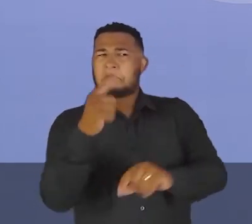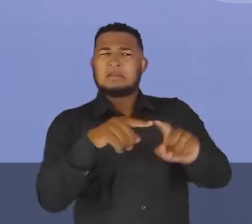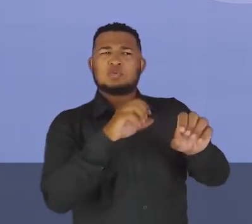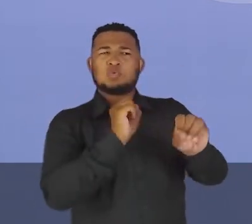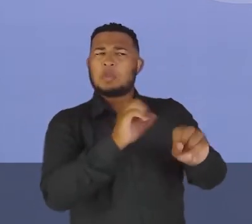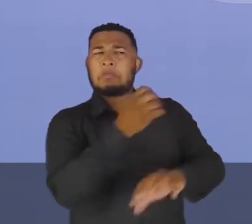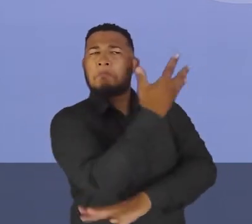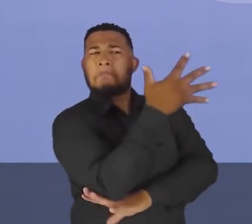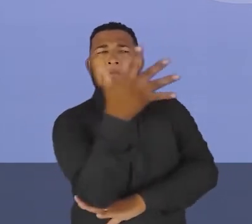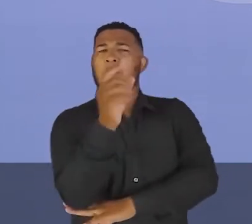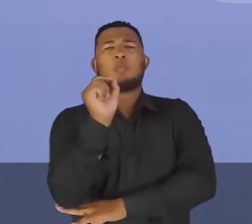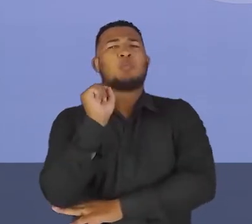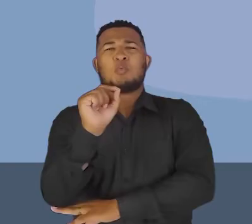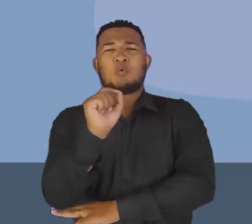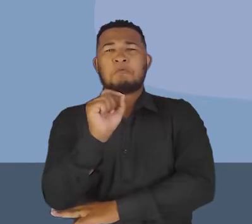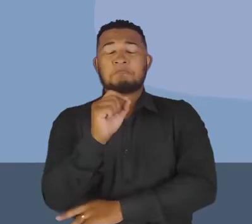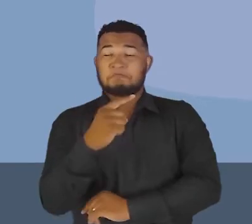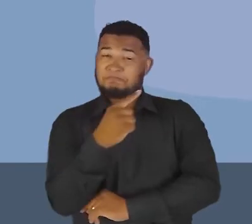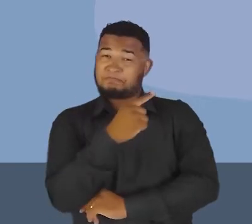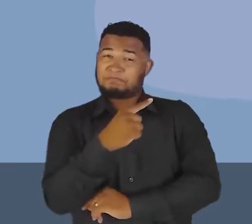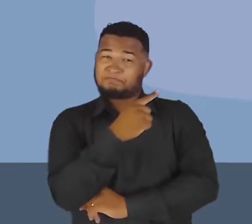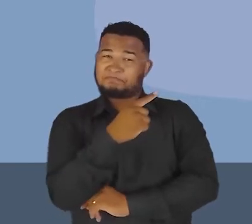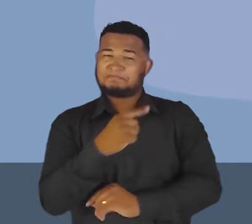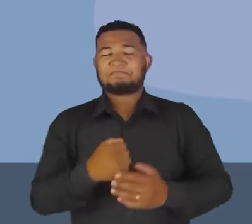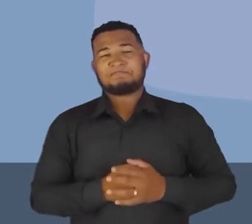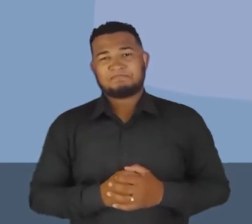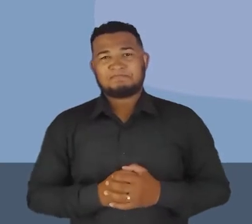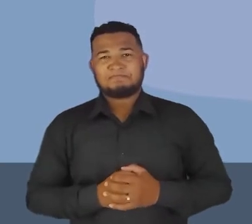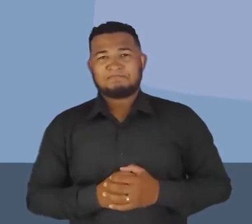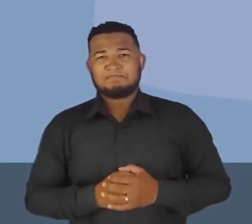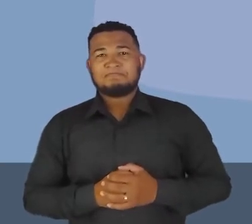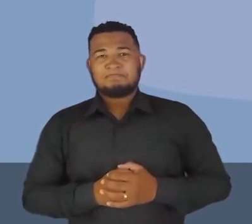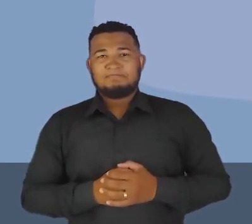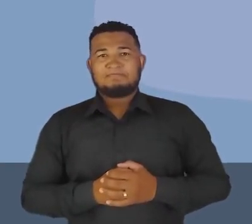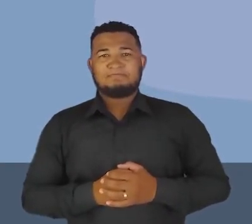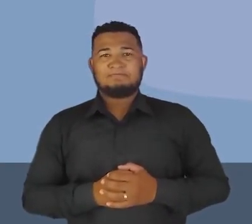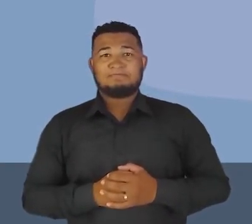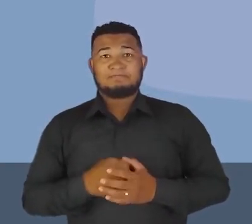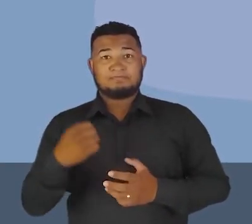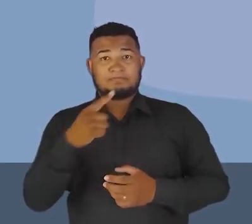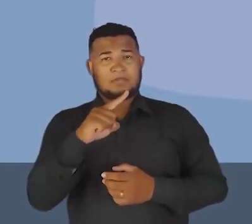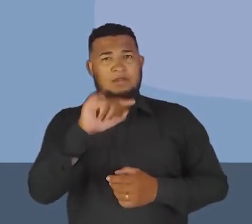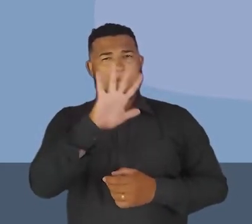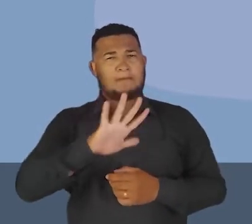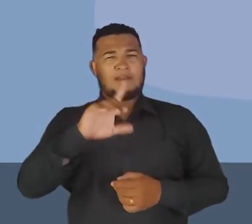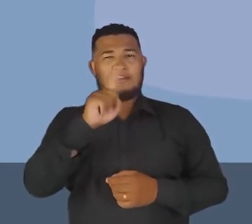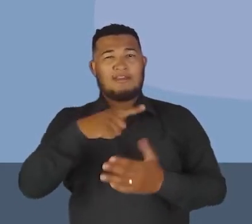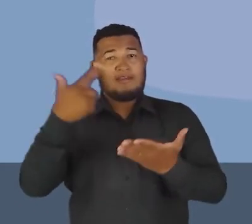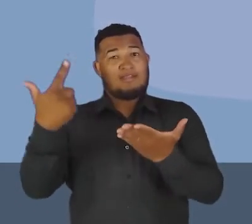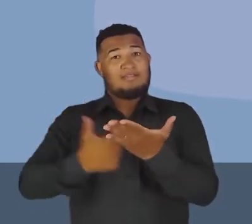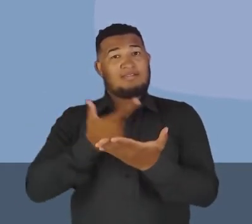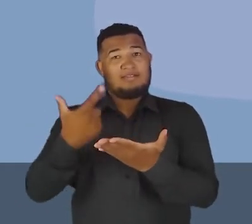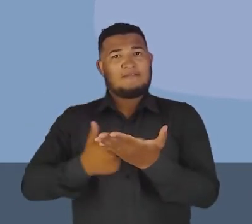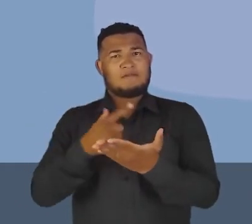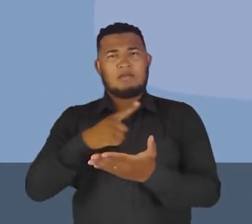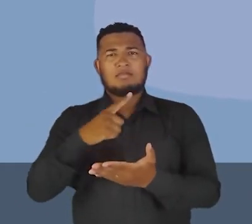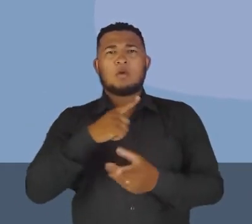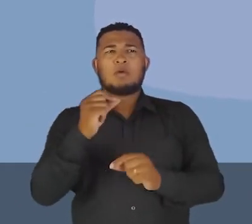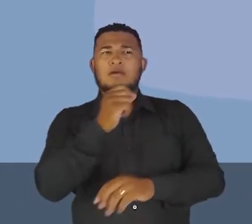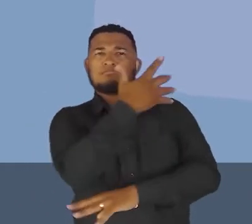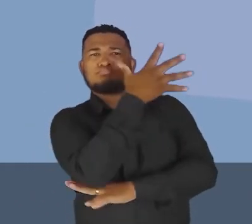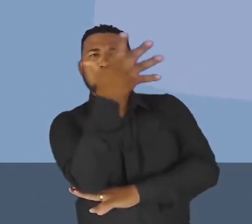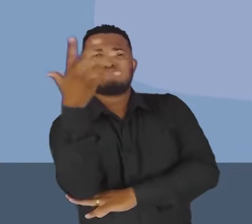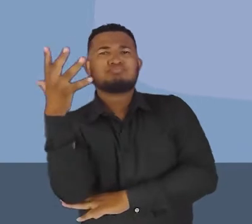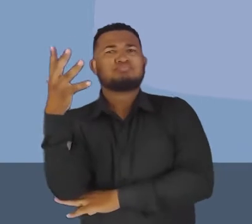educação ambiental? Bora para a tela? Vou trazer para vocês essa imagem aqui, que é um livro, né? Nesse livro, a gente tem árvores, né?